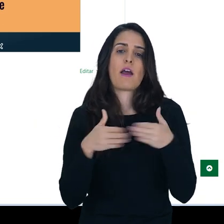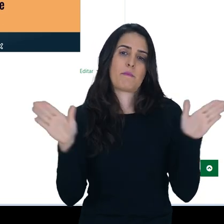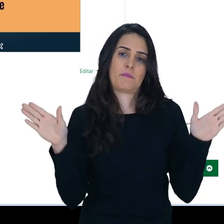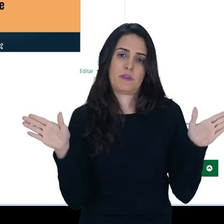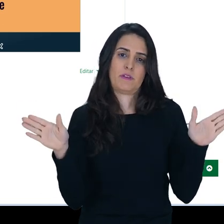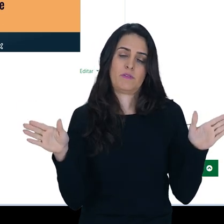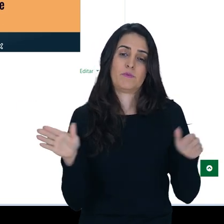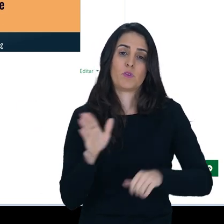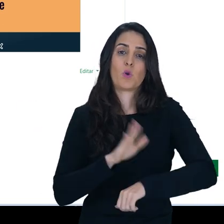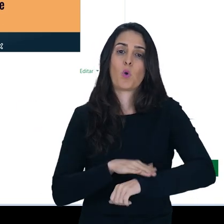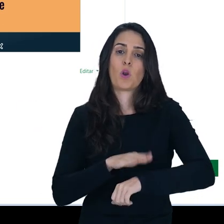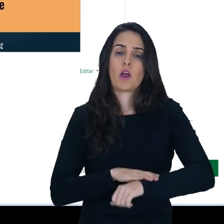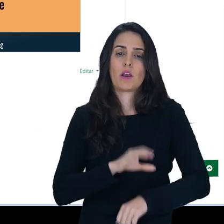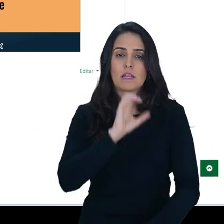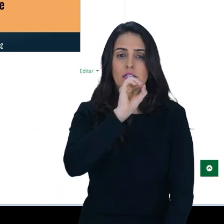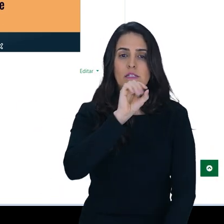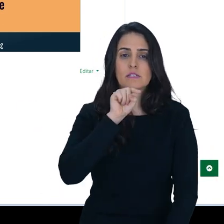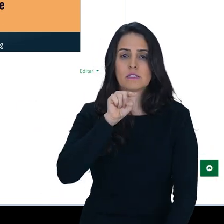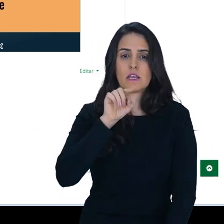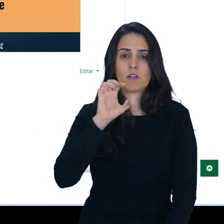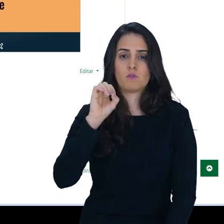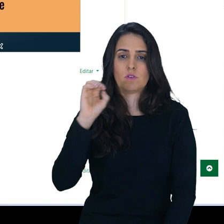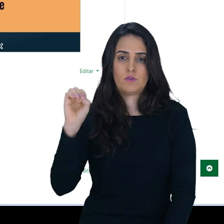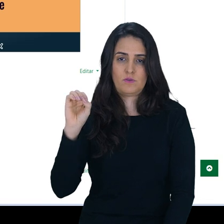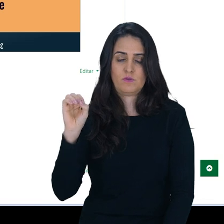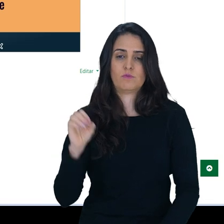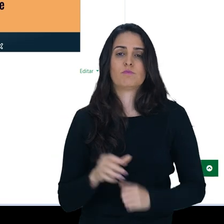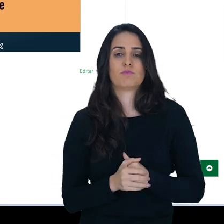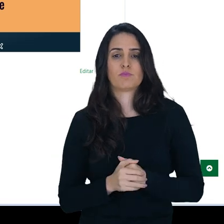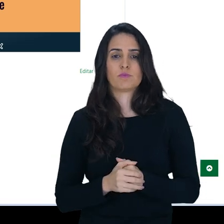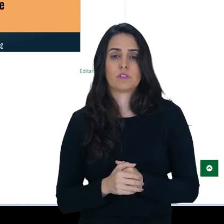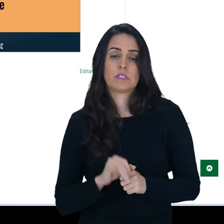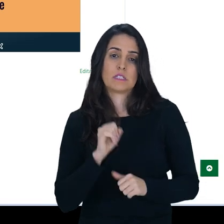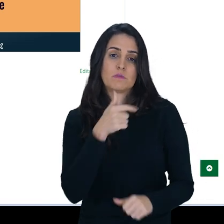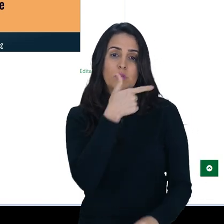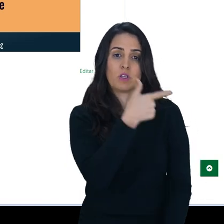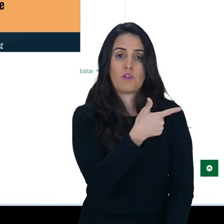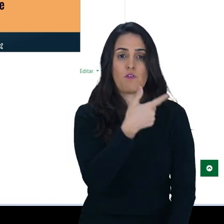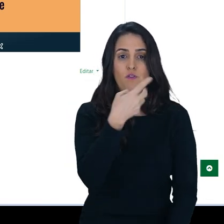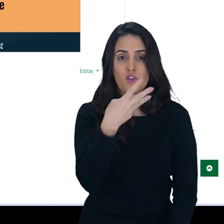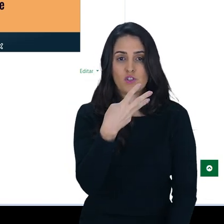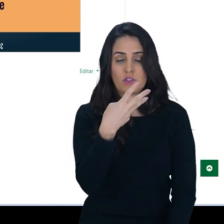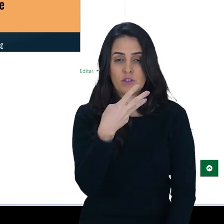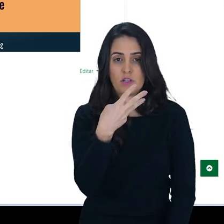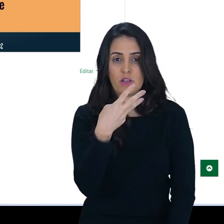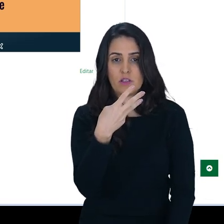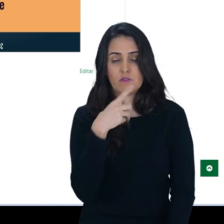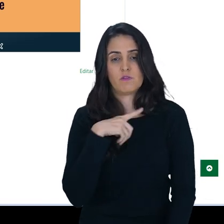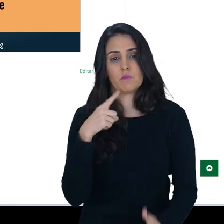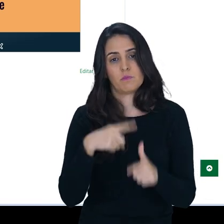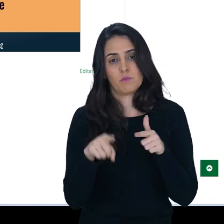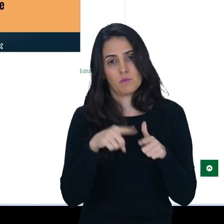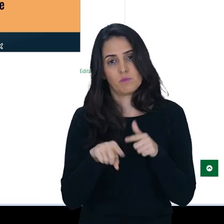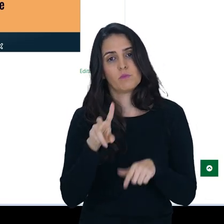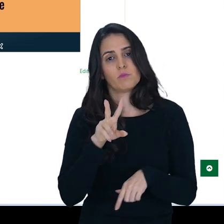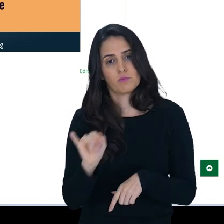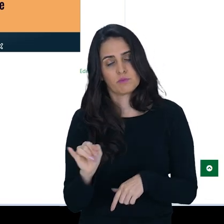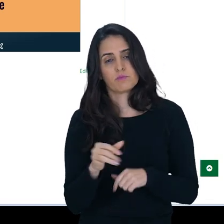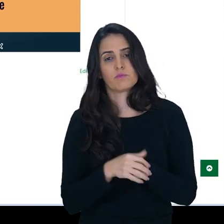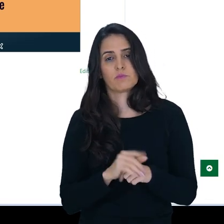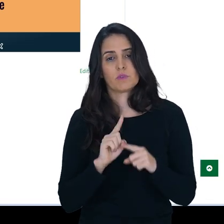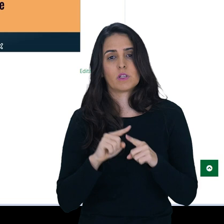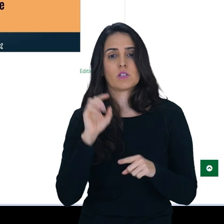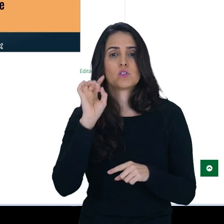o horário, o horário tem que ser ali zero hora para que não dê confusão, não vai colocar 23 porque aí o